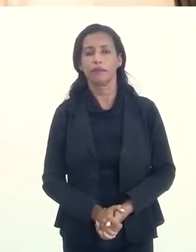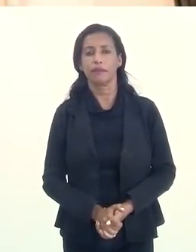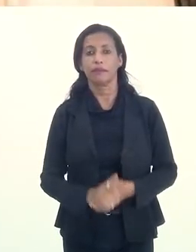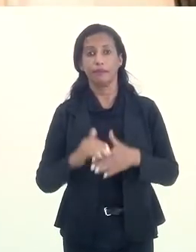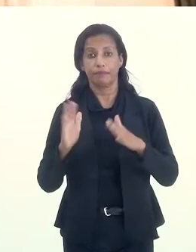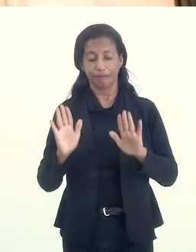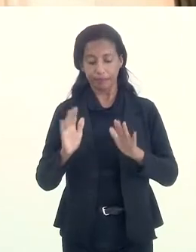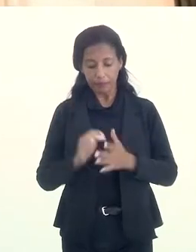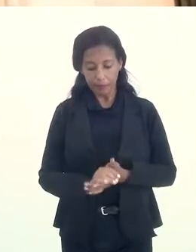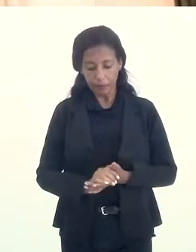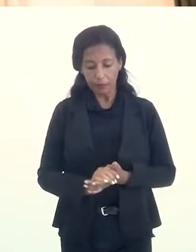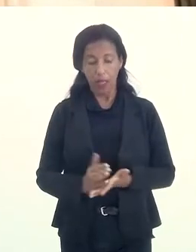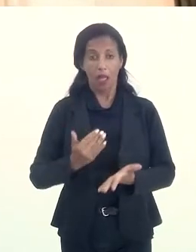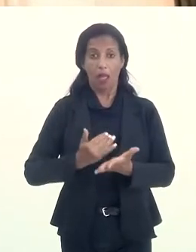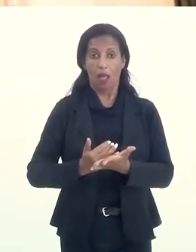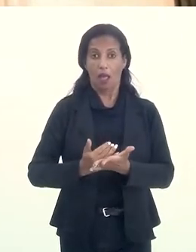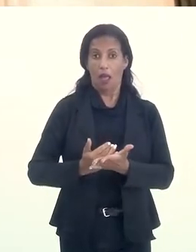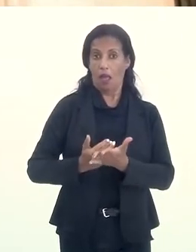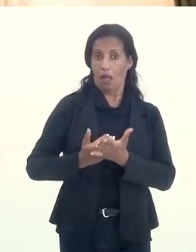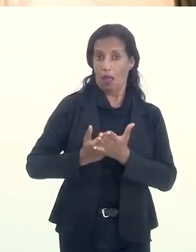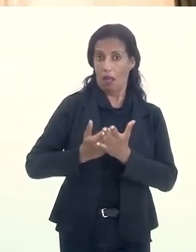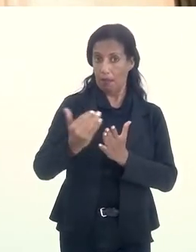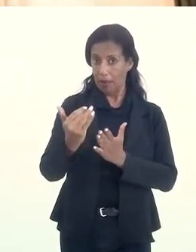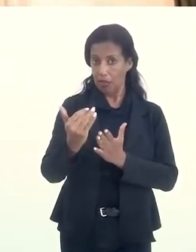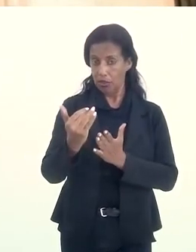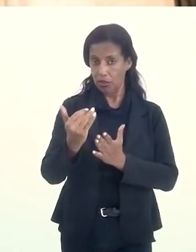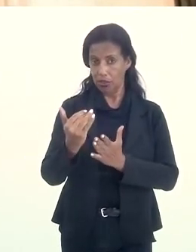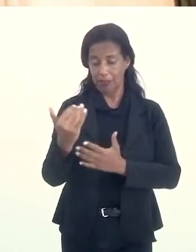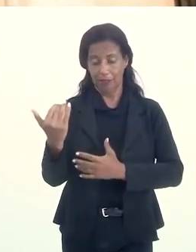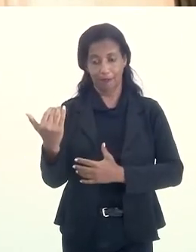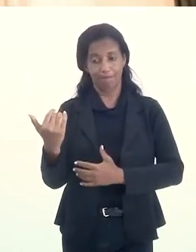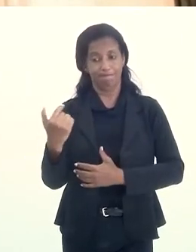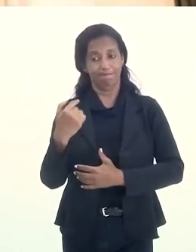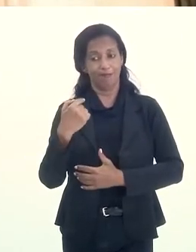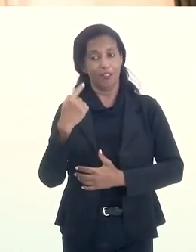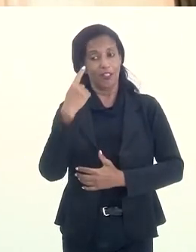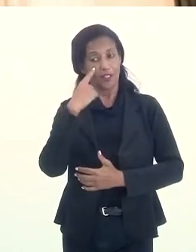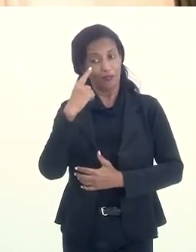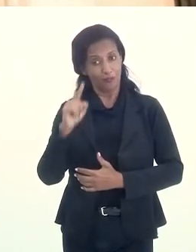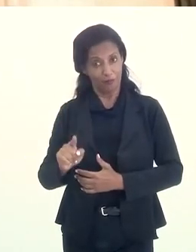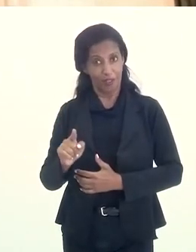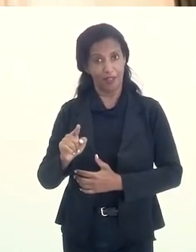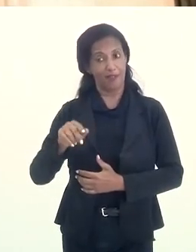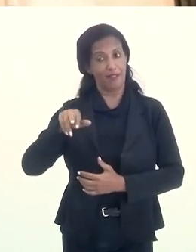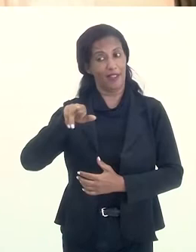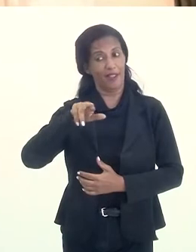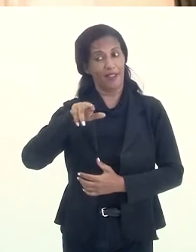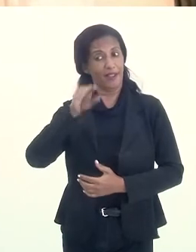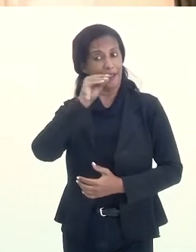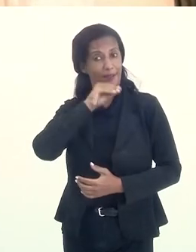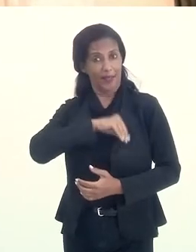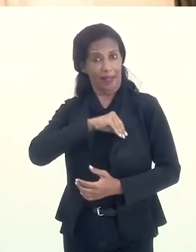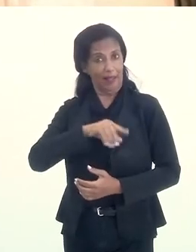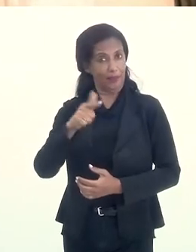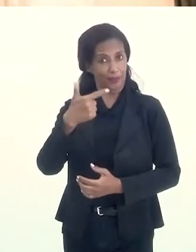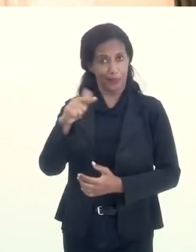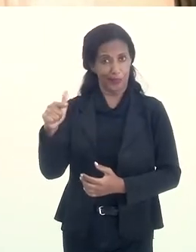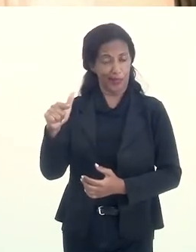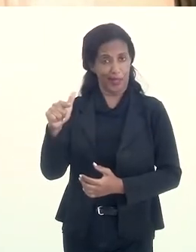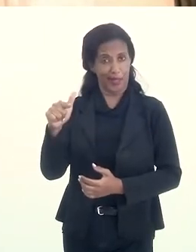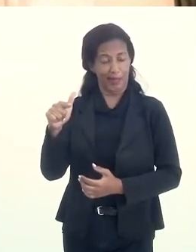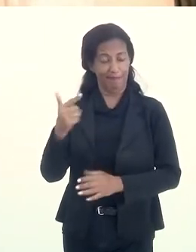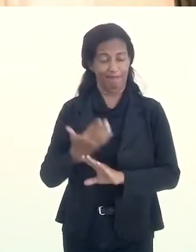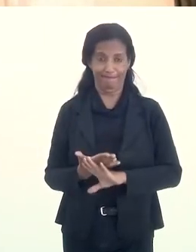É, a partir da constatação de que essa não é uma das profissões mais bem remuneradas, remuneradas,